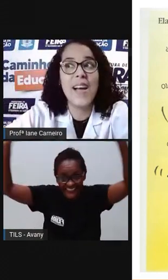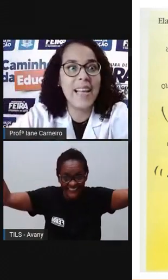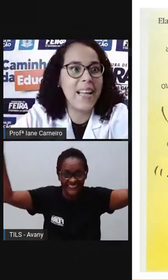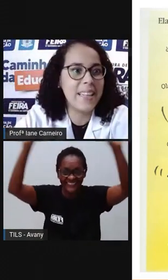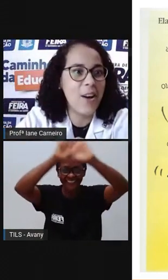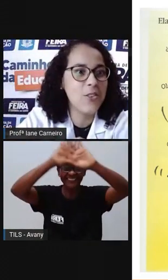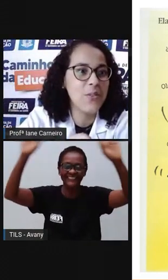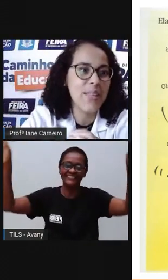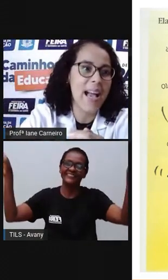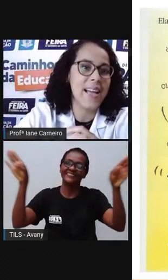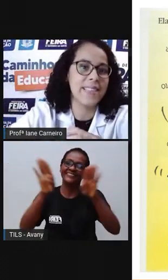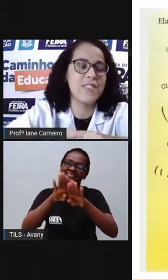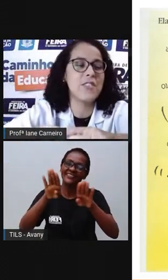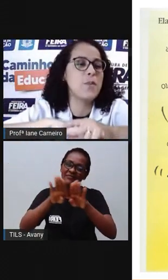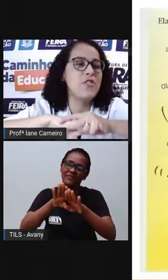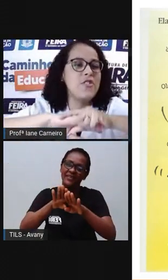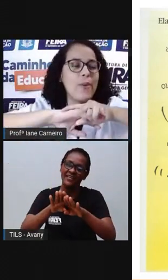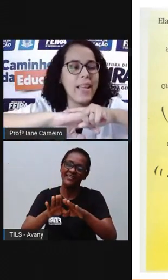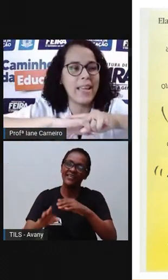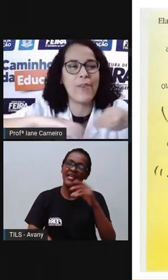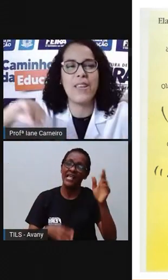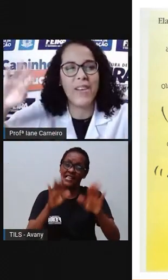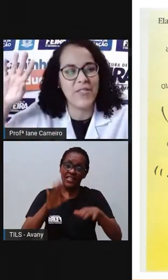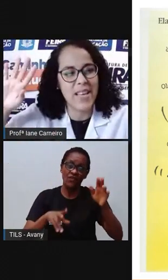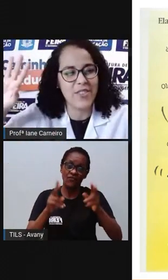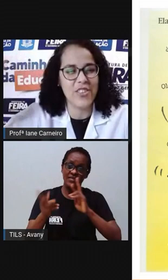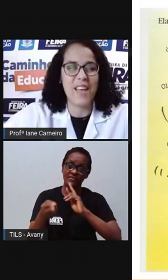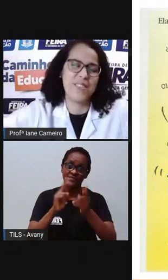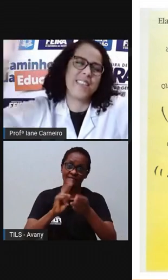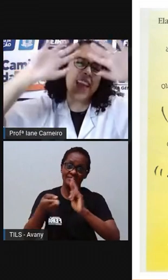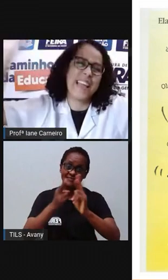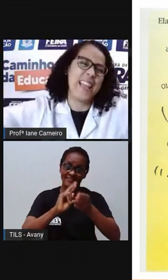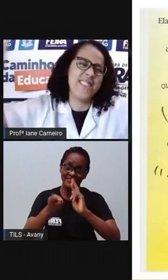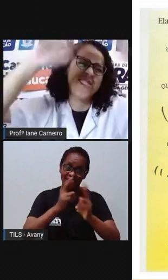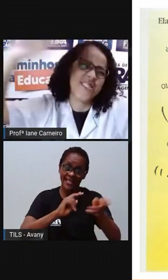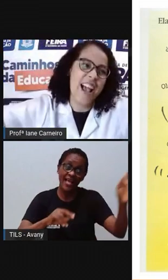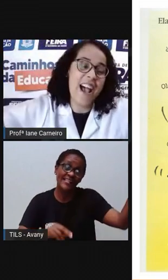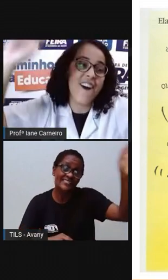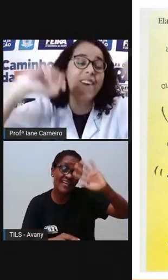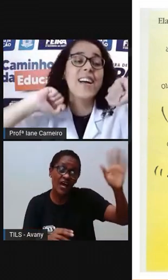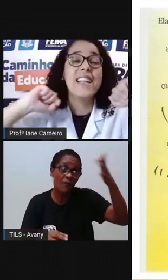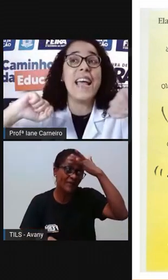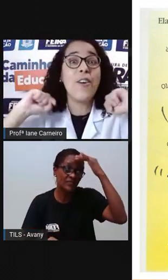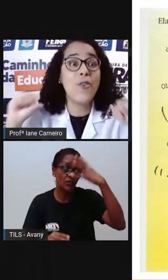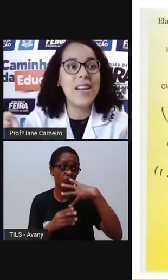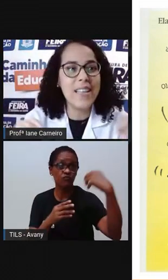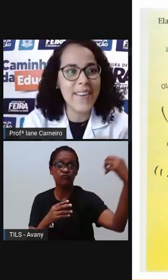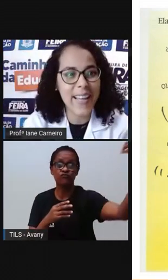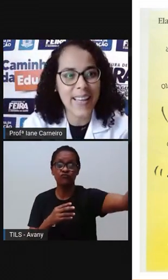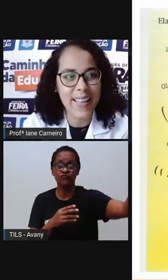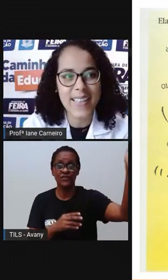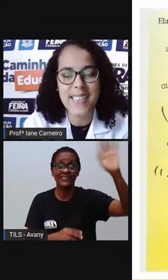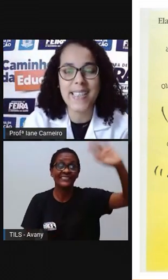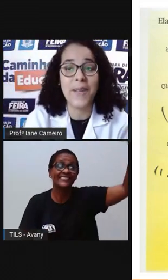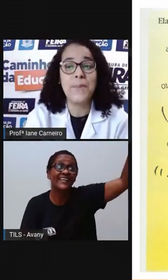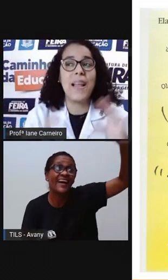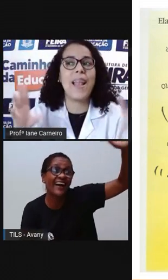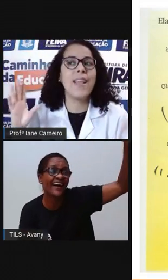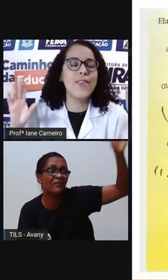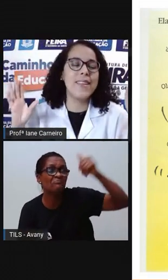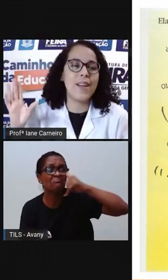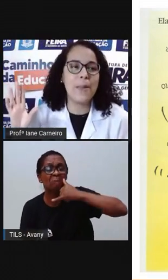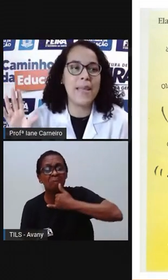vai na rodoviária se despedir de alguém, alguém vai viajar e você dá aquele tchau. Quando eu era criança,